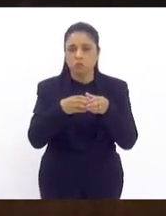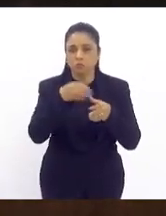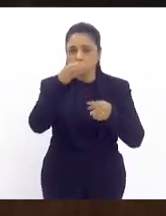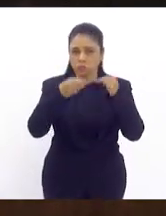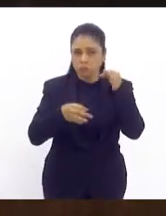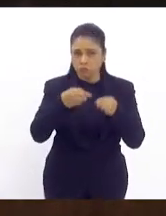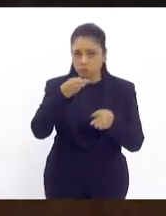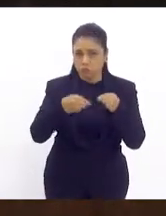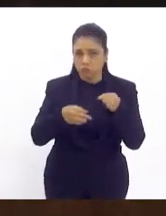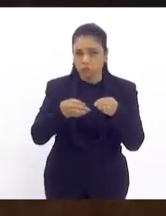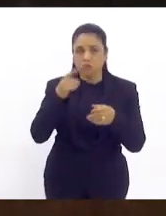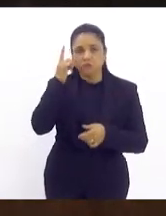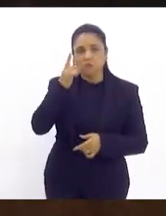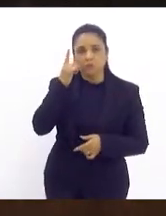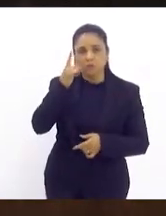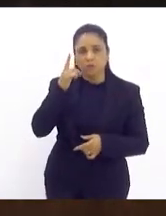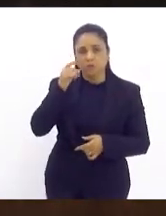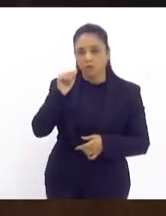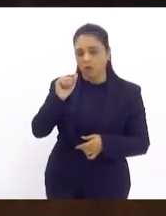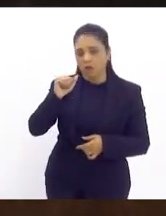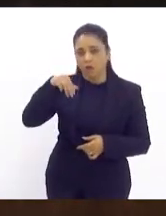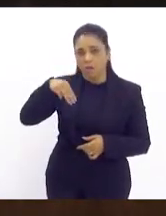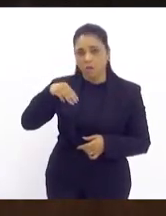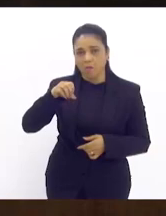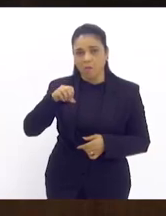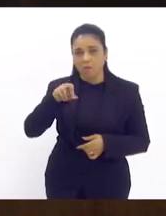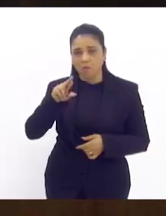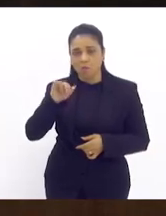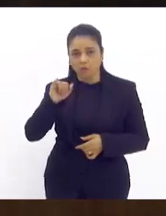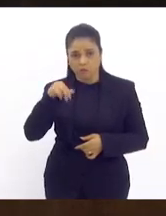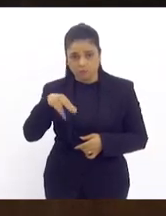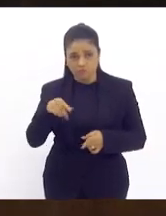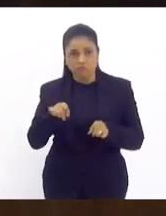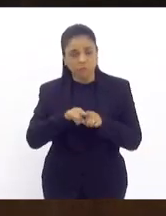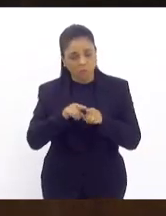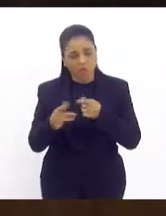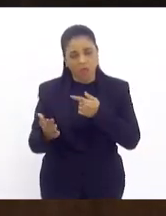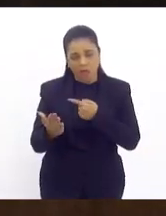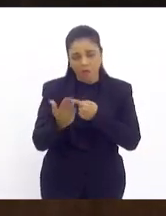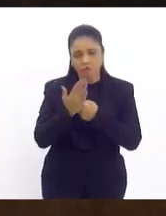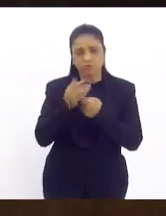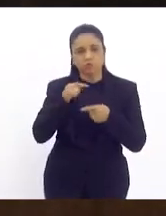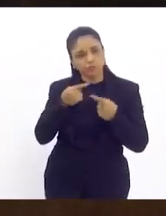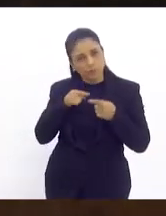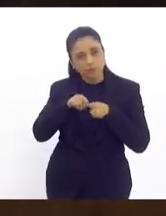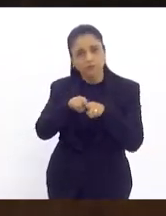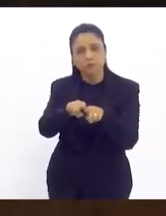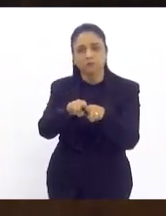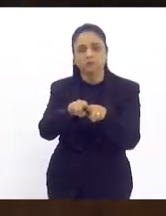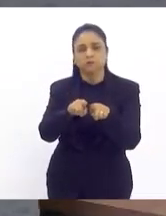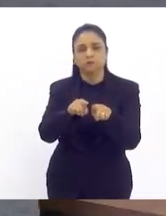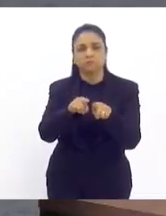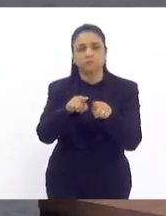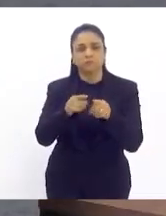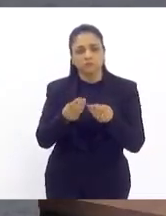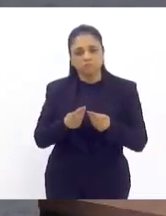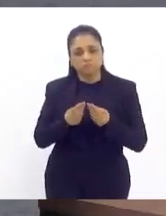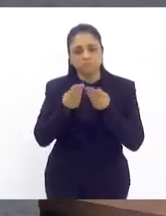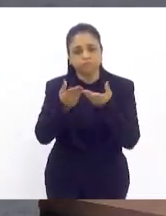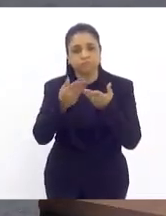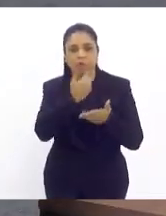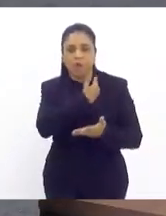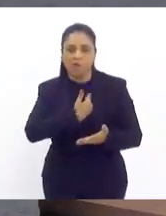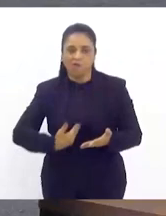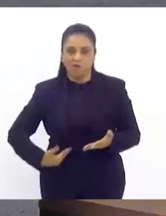que é o deputado Amorim que é nosso parceiro para que ajude a gente a aprovar realmente isso e passar a bola para o governador Cláudio